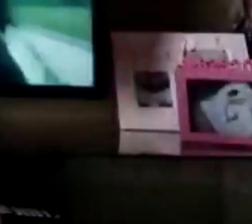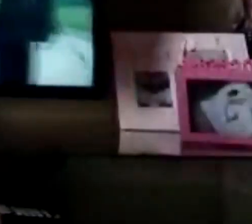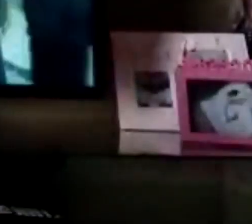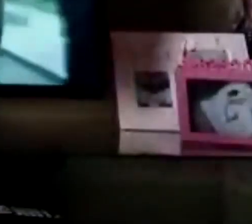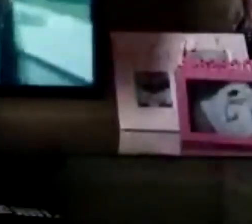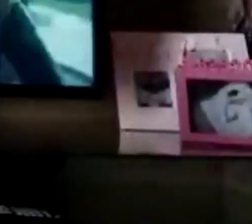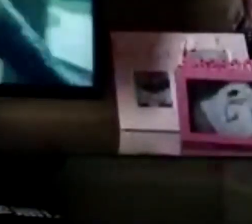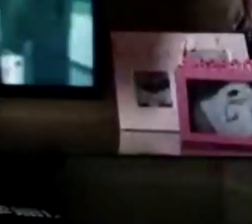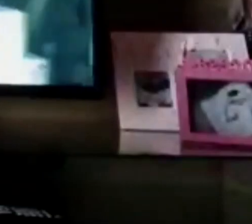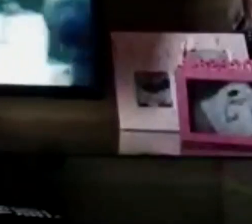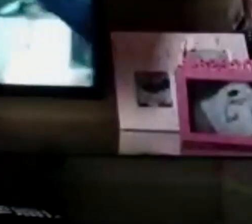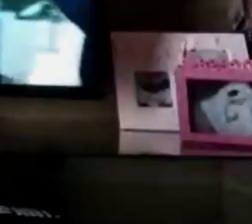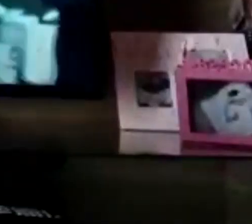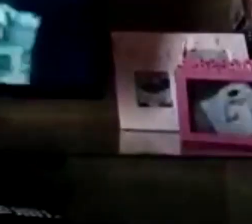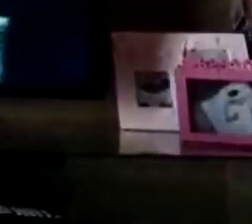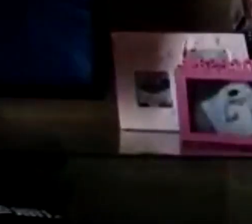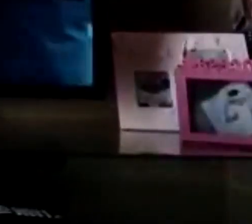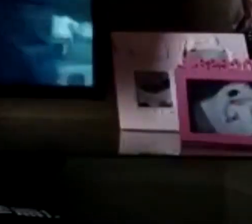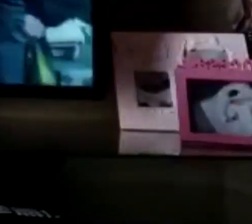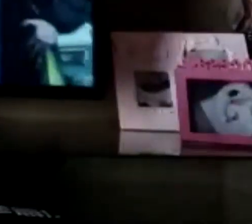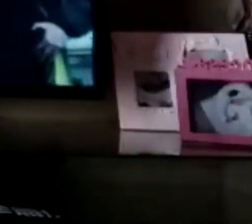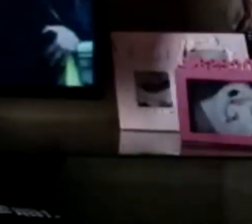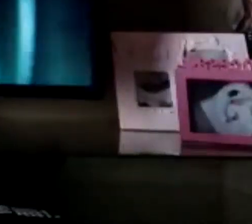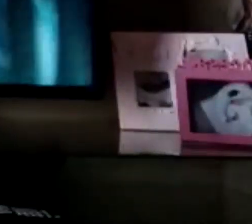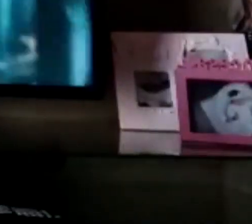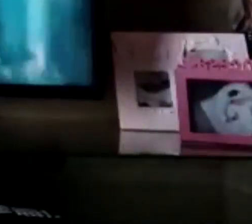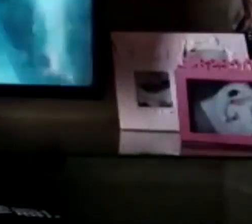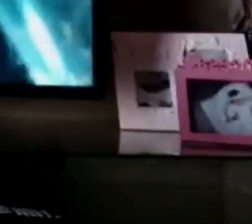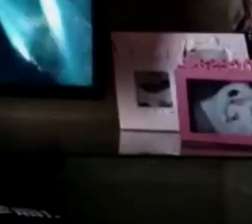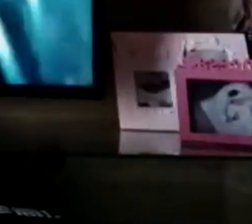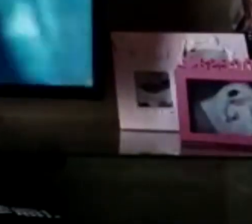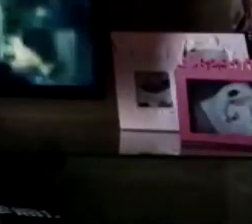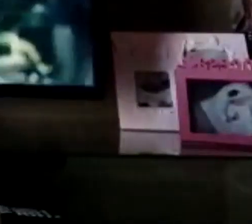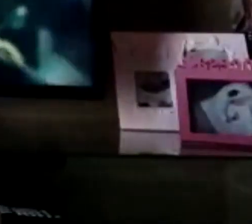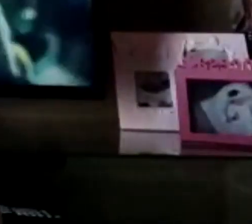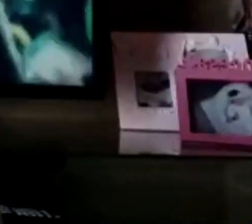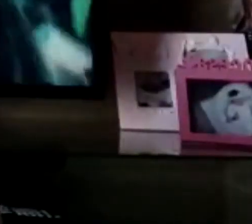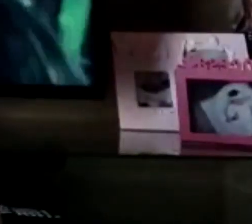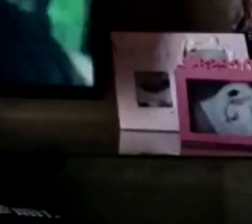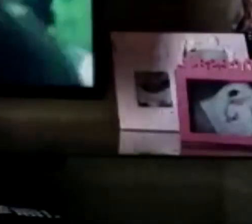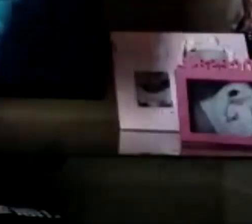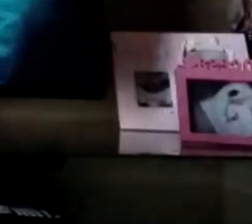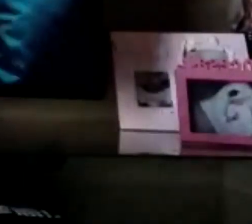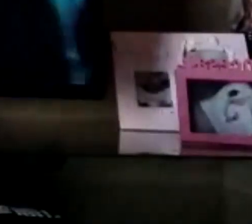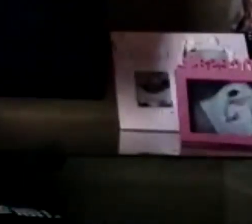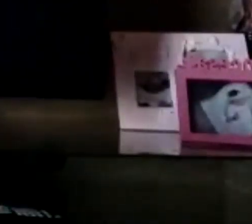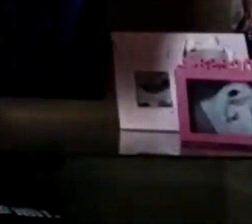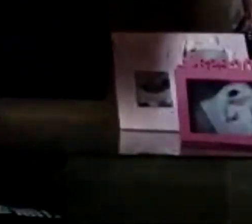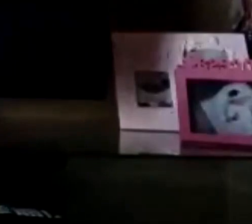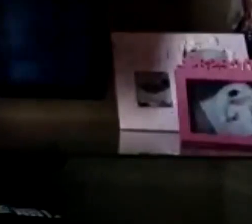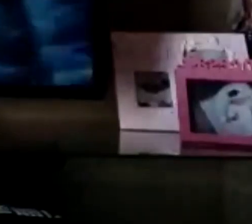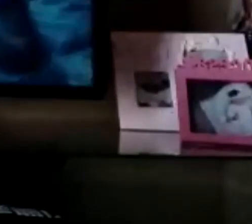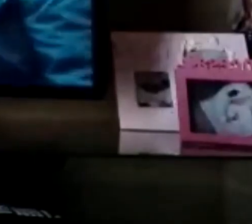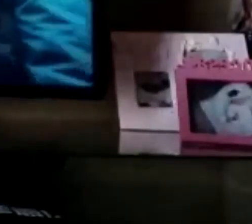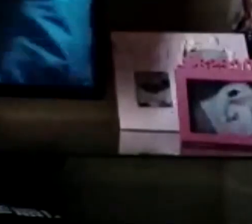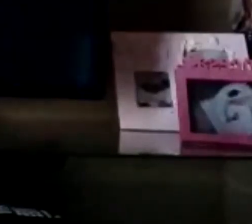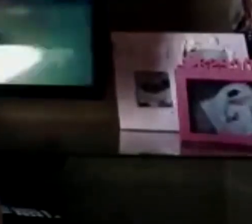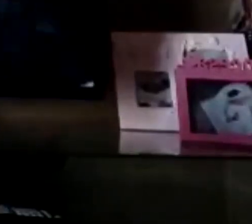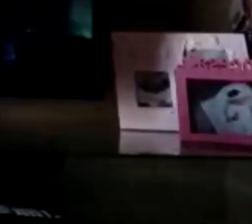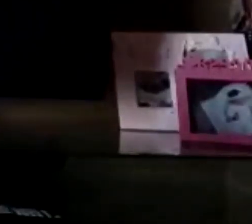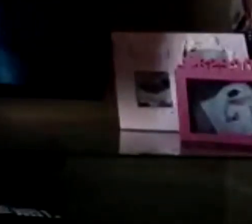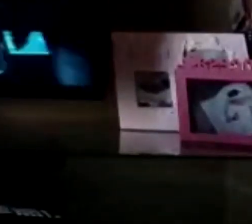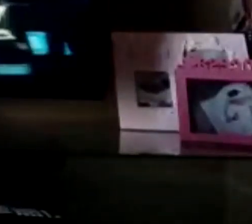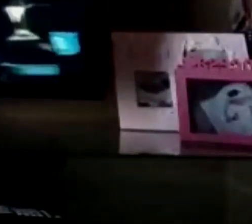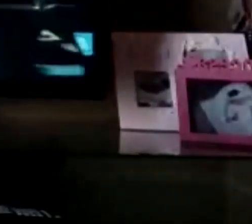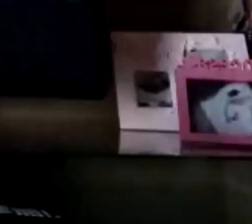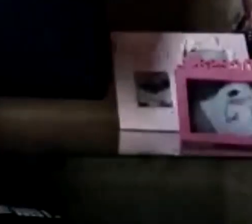na América do Sul. A segunda indicação de filme, que chama ele Secreto dos Sussurros, é um filme tão bem argentino, onde